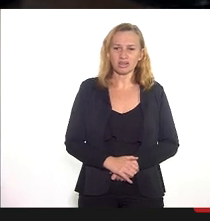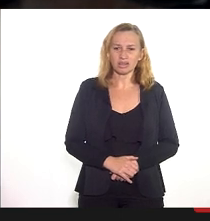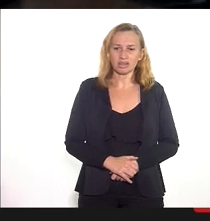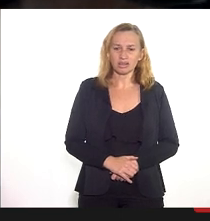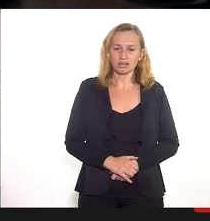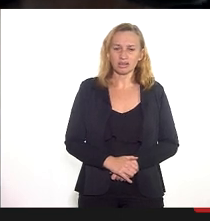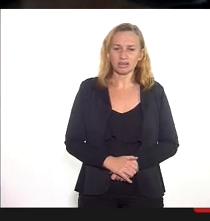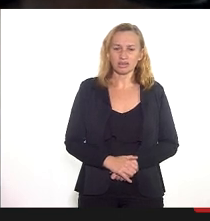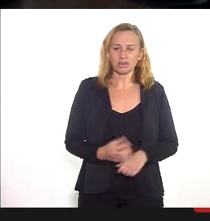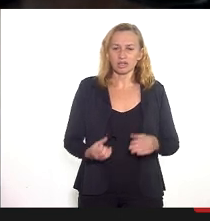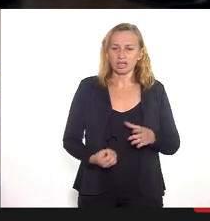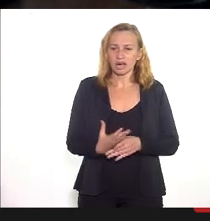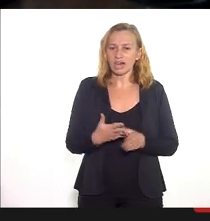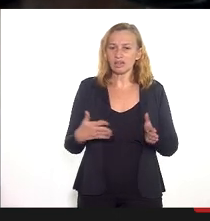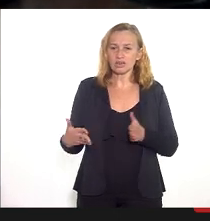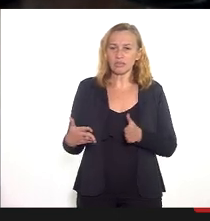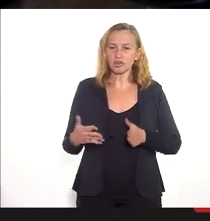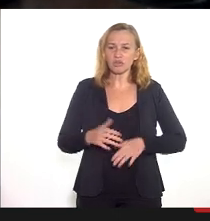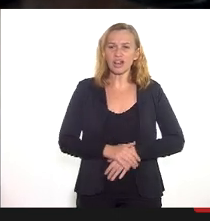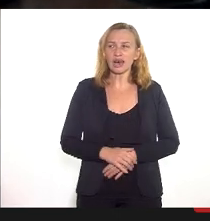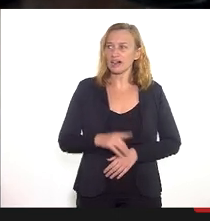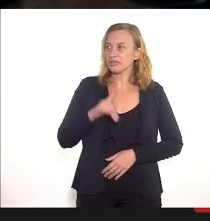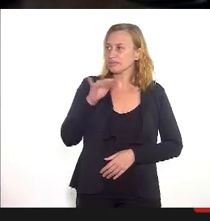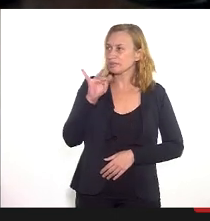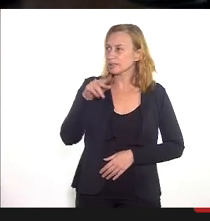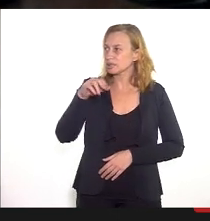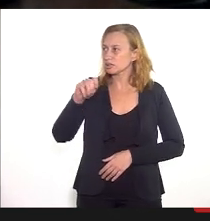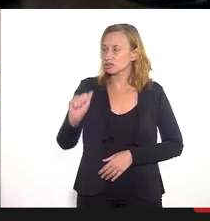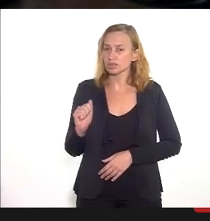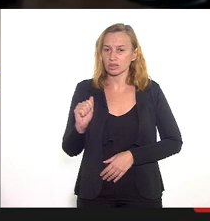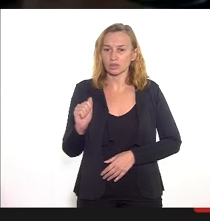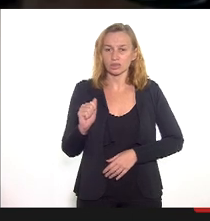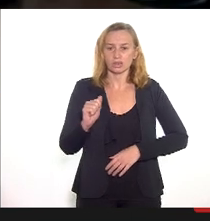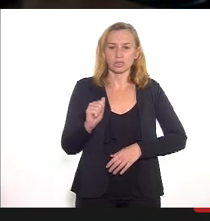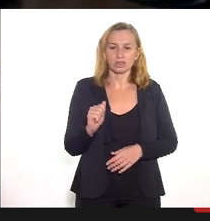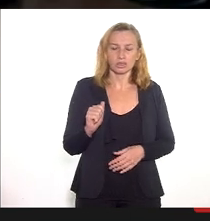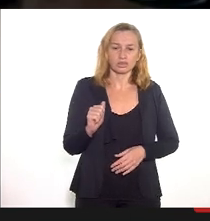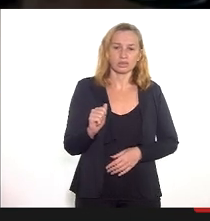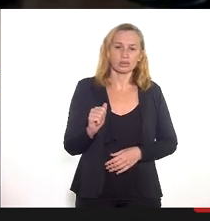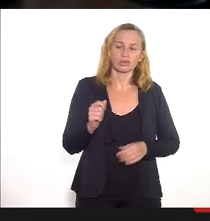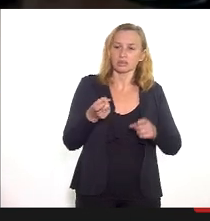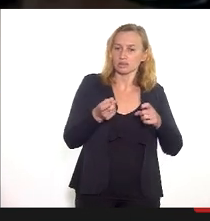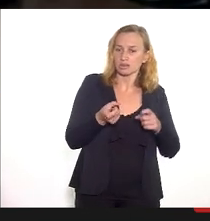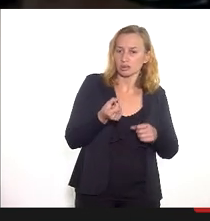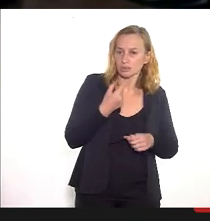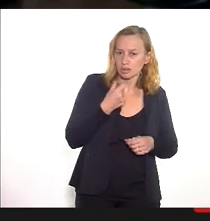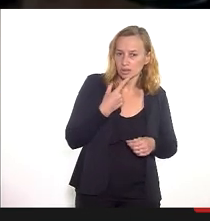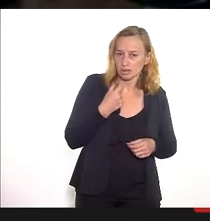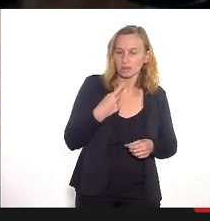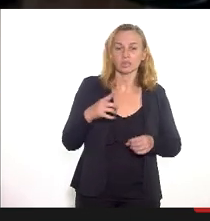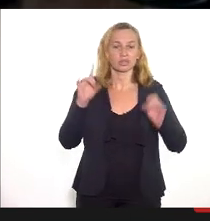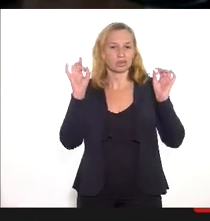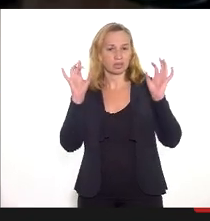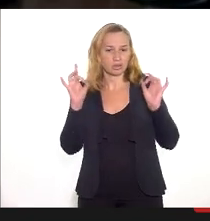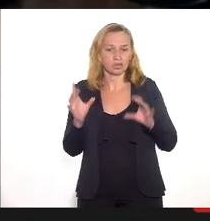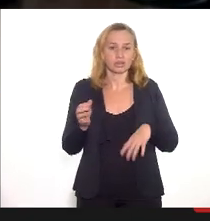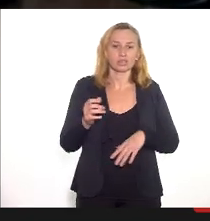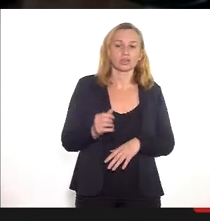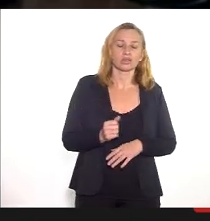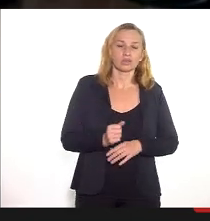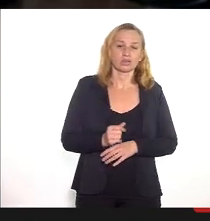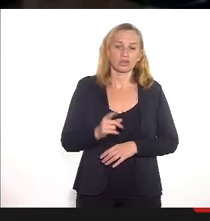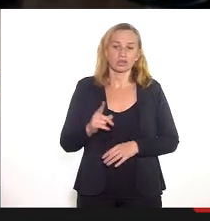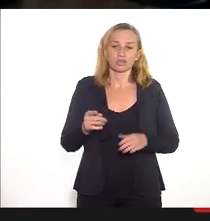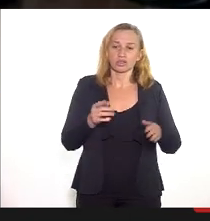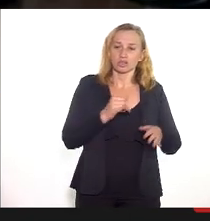Produção de assistência farmacêutica. A dispensação de medicamentos do componente especializado de assistência farmacêutica